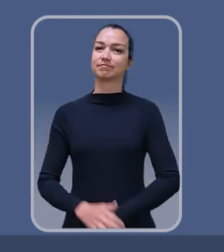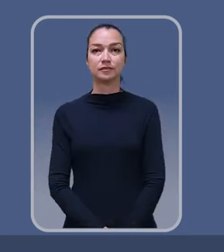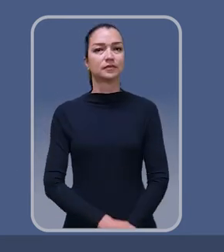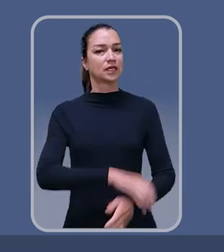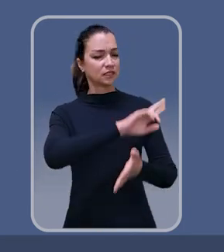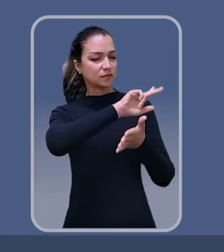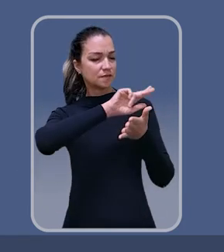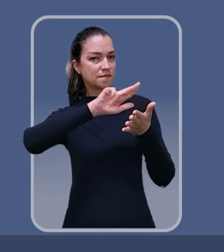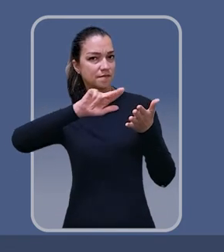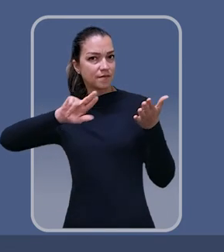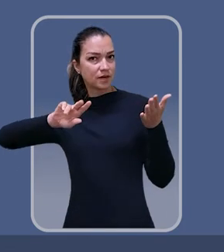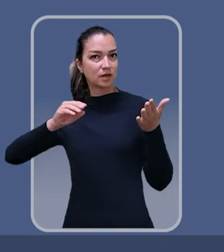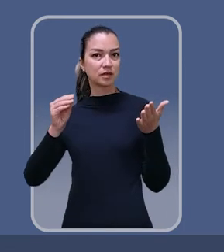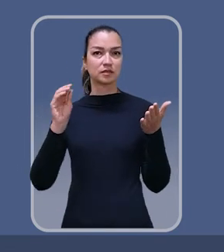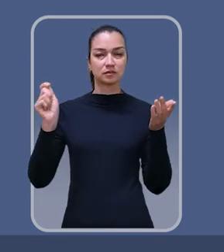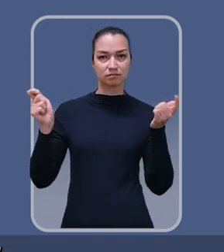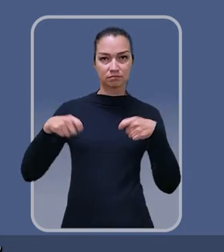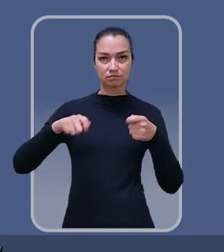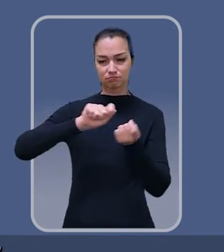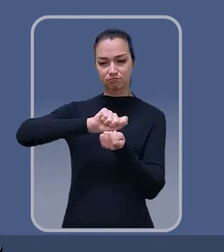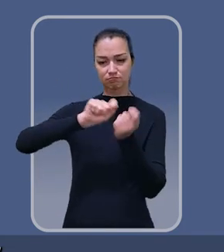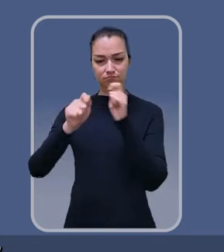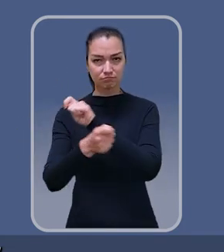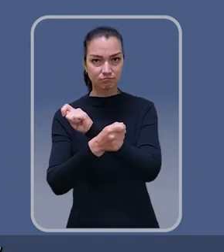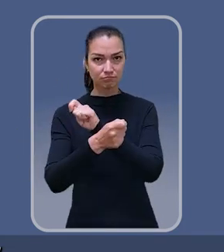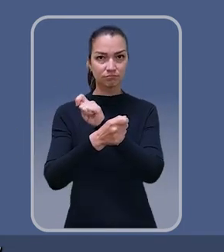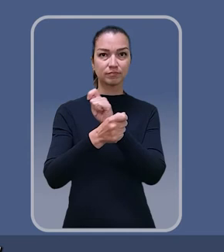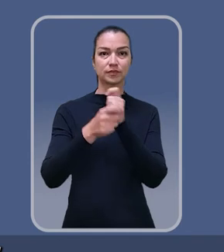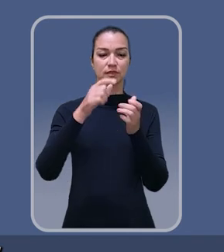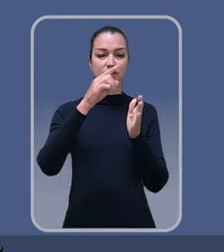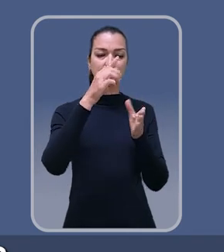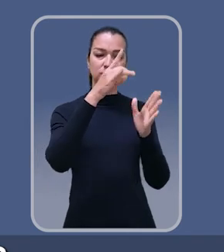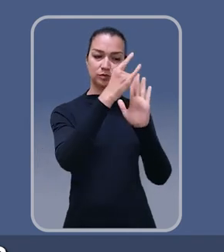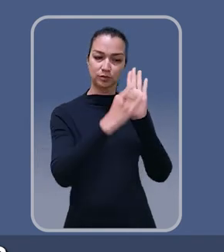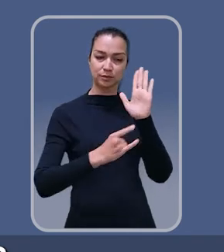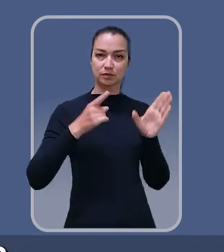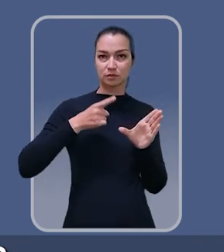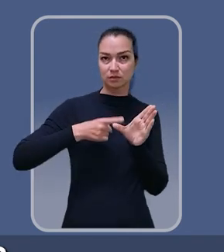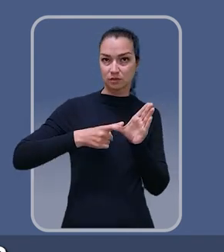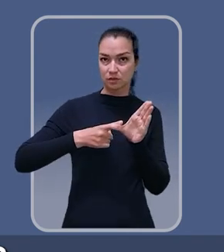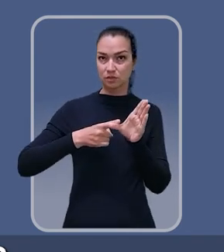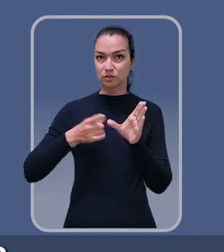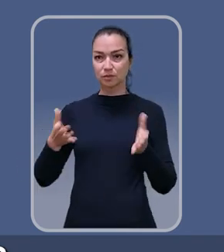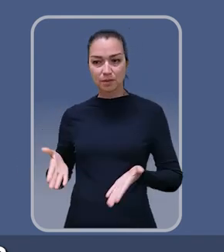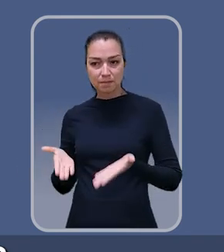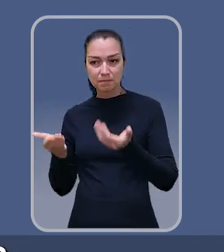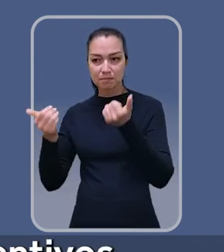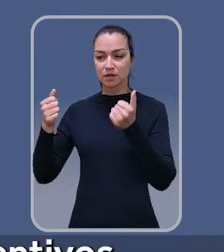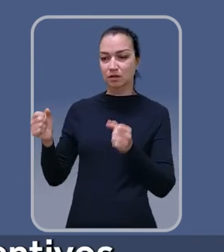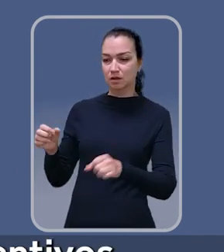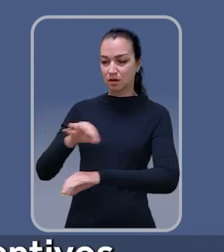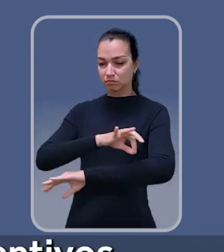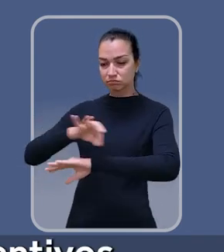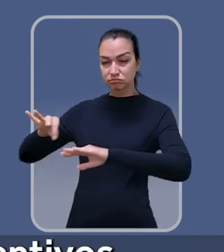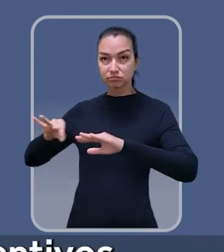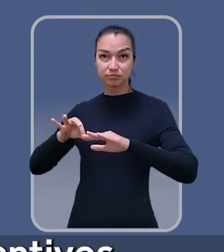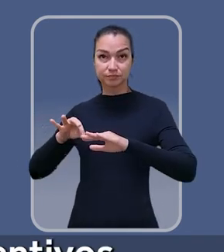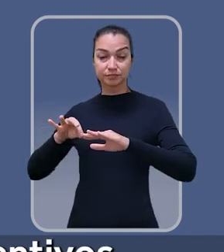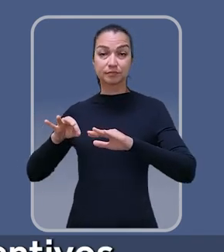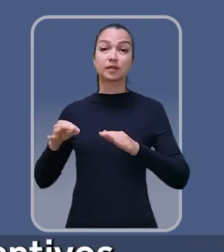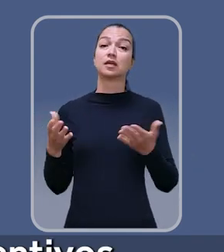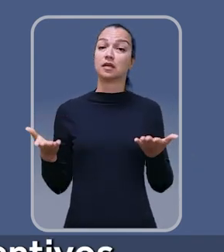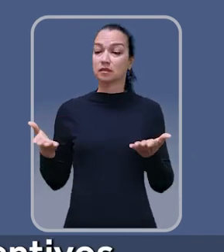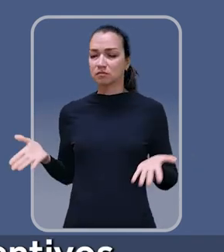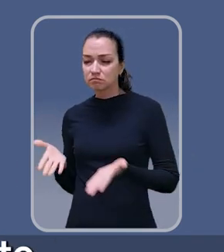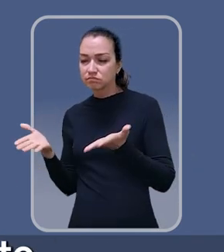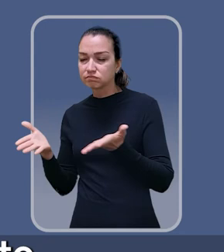Existem várias oportunidades de adequação do plano diretor para favorecer a boa arquitetura. Entre elas, avaliar uma